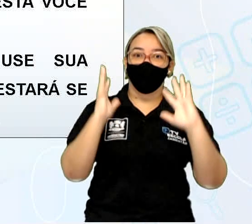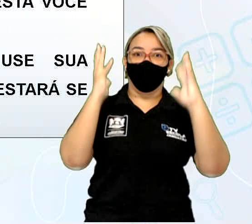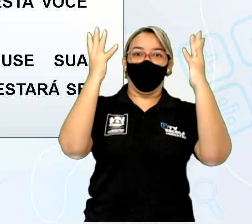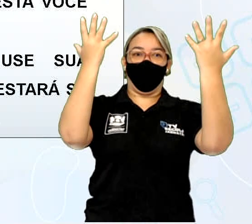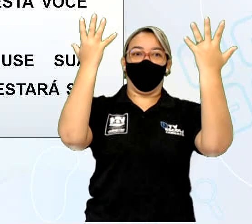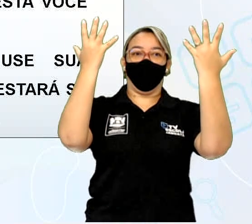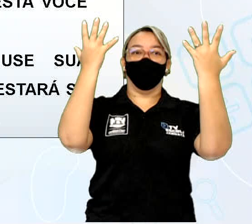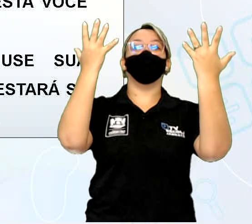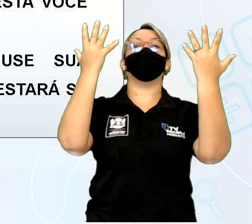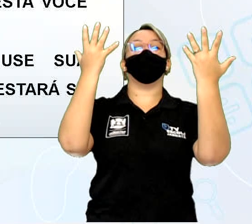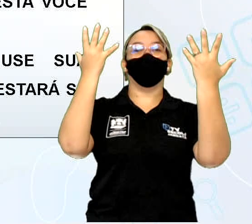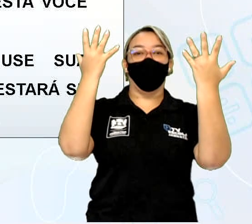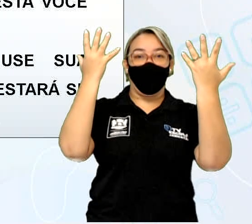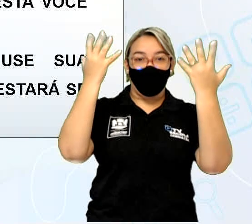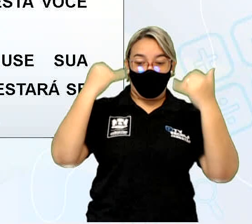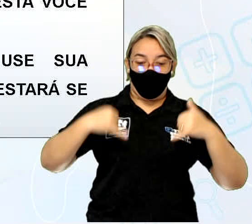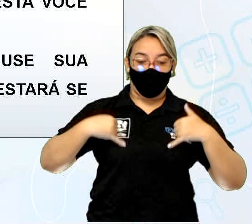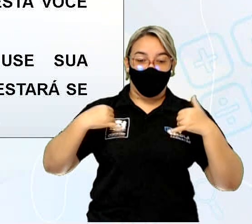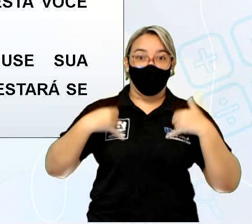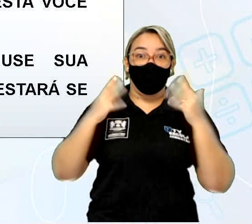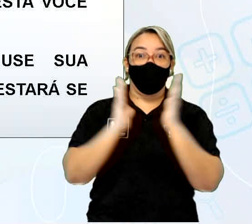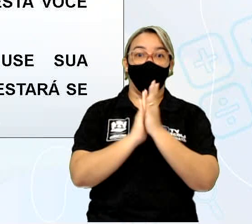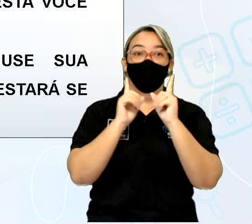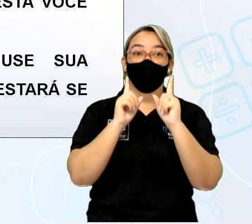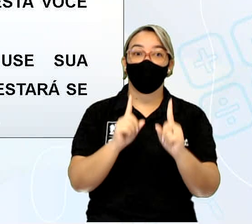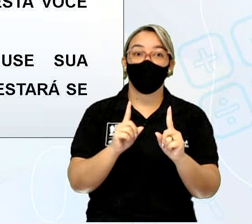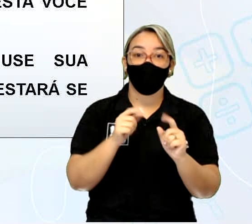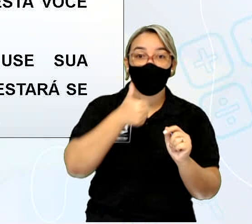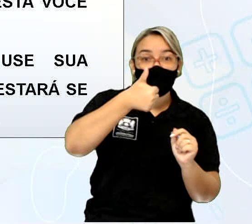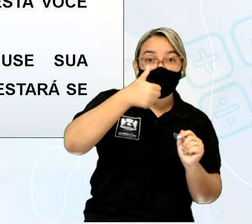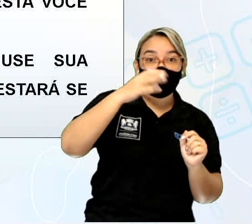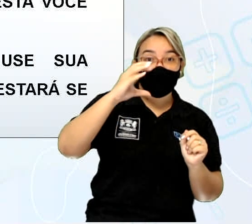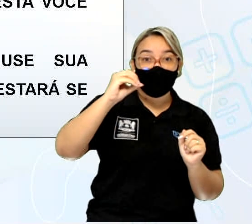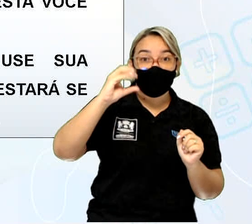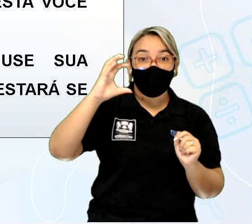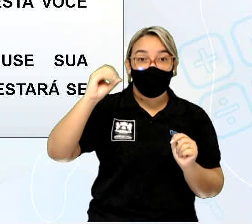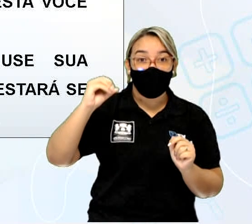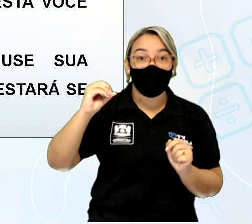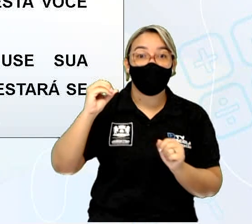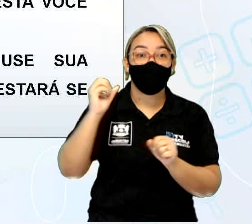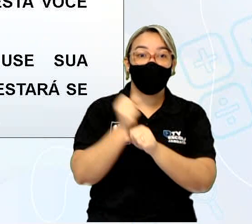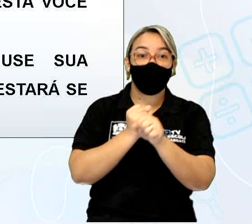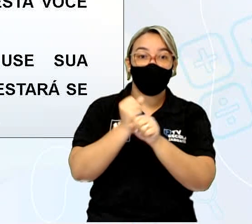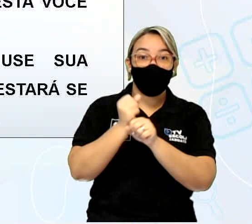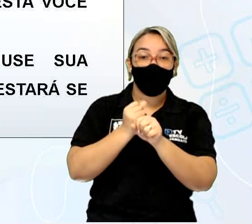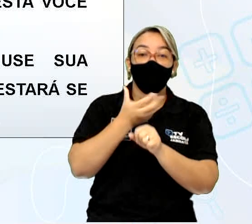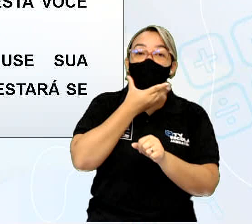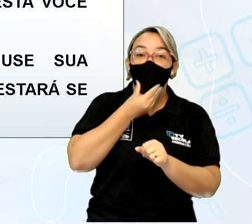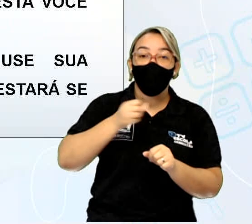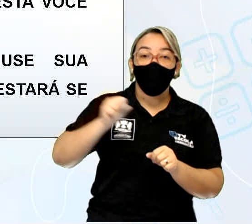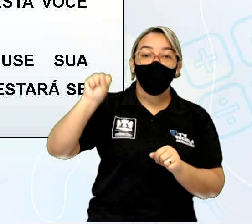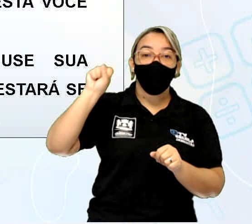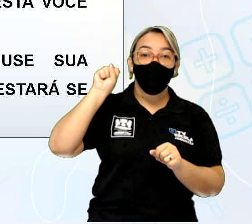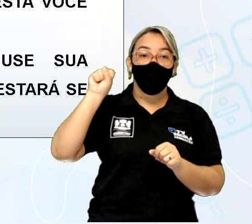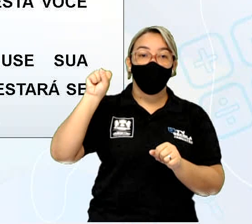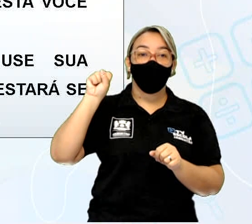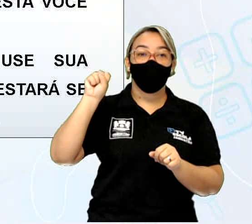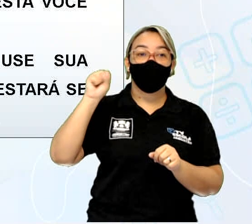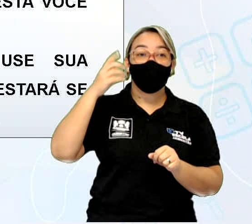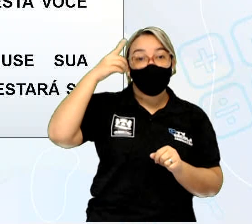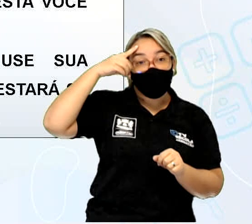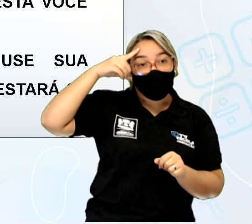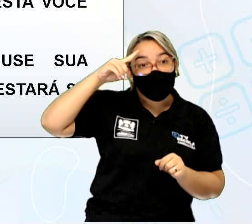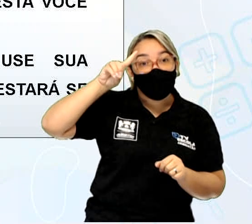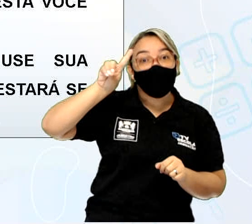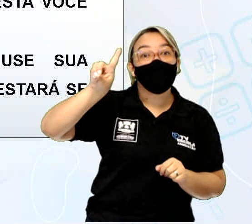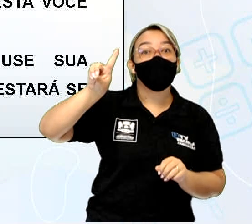festa em comemoração aos 100 anos de Paulo Freire. Que acontecerá, olha a data, o